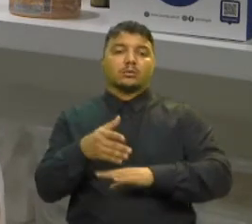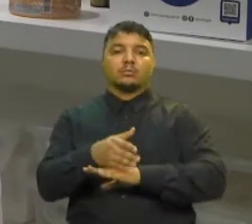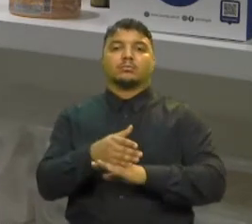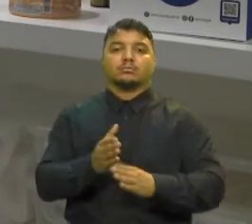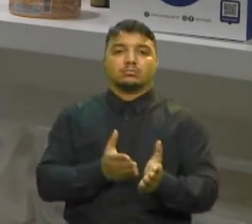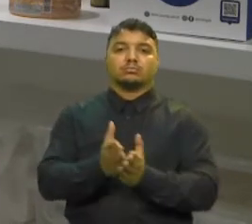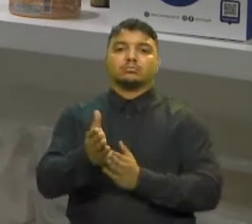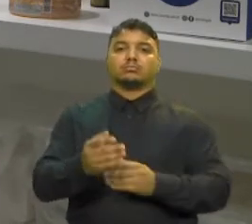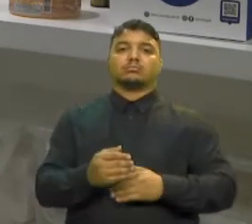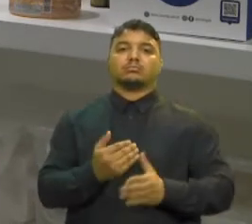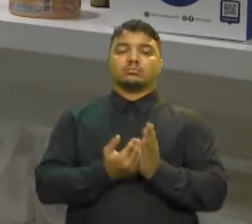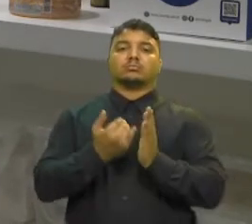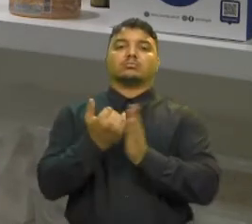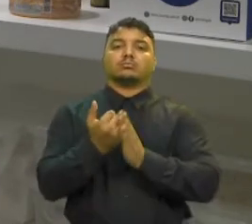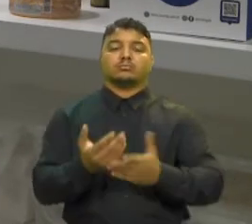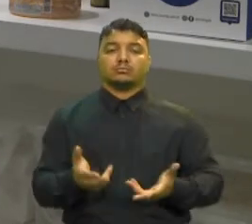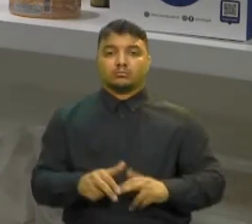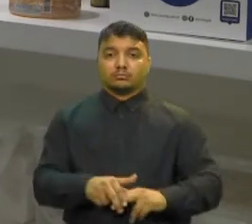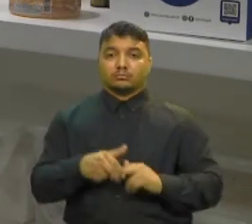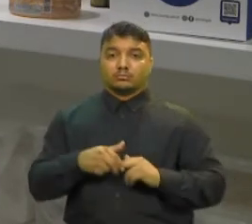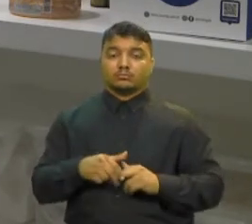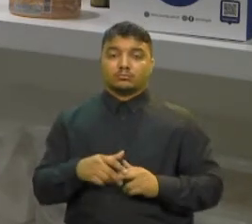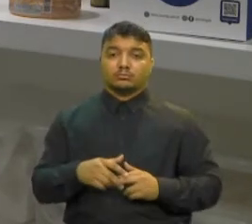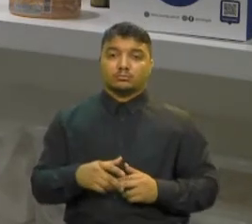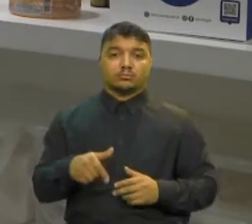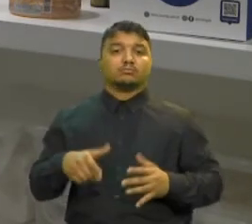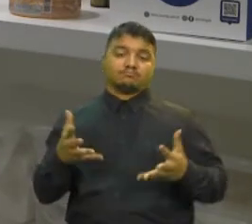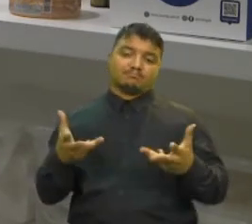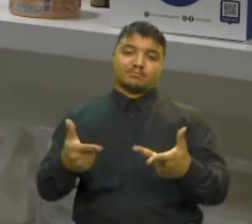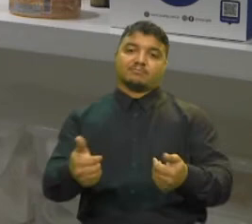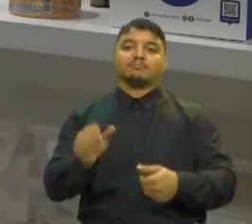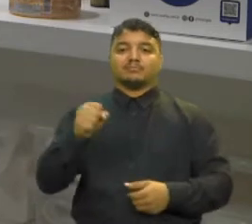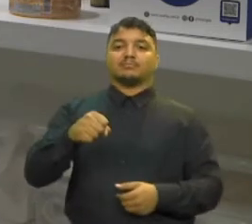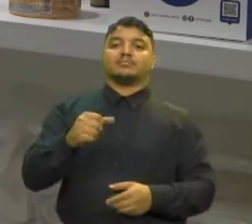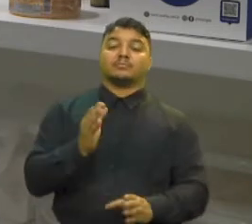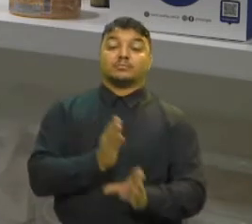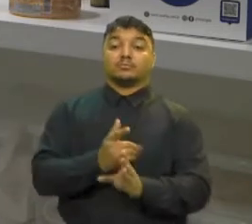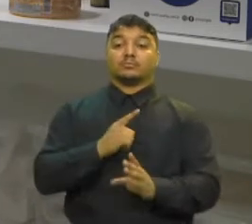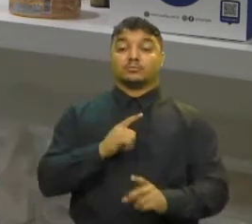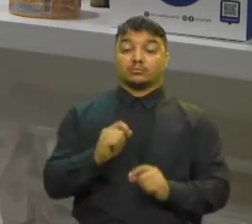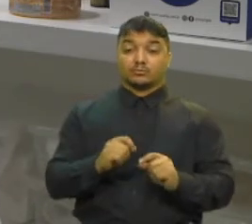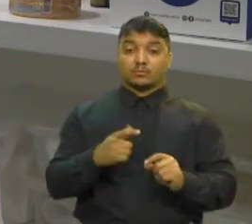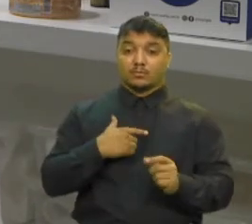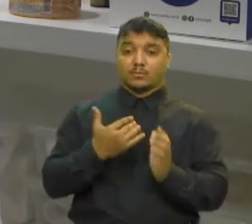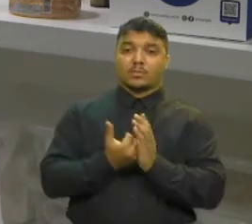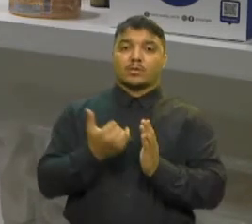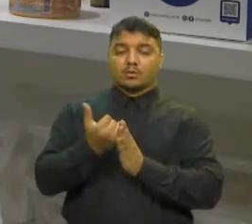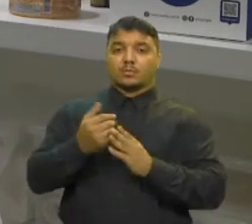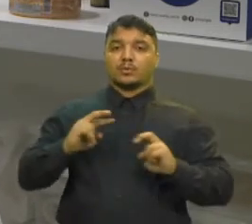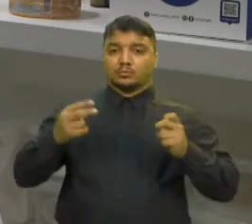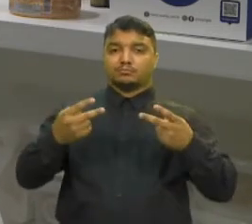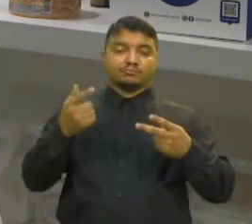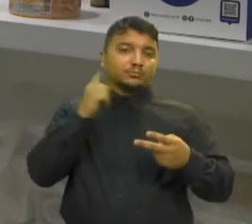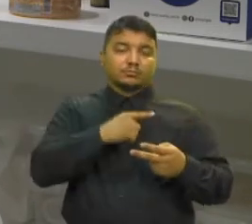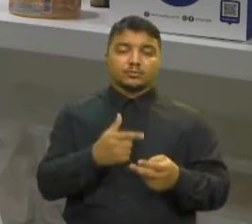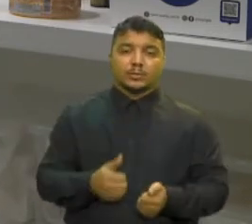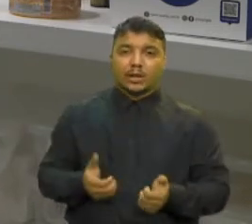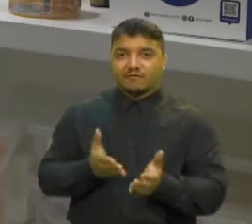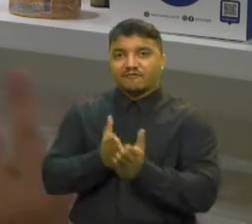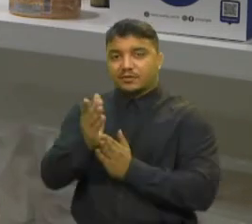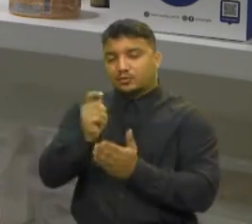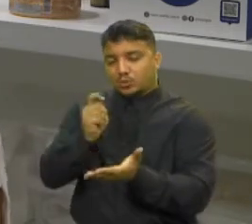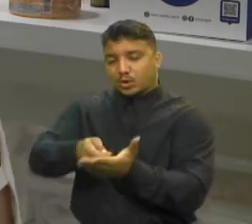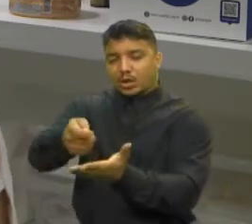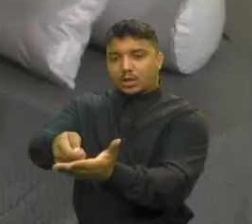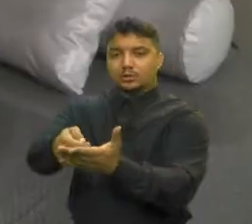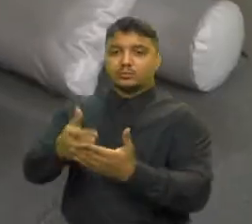mais frequência E aí isso foi maravilhoso, porque apesar de ter aumentado a minha despesa fixa, o meu